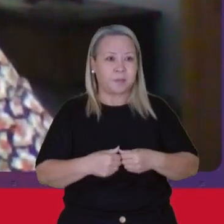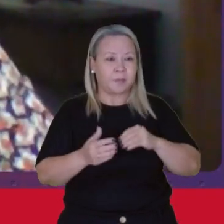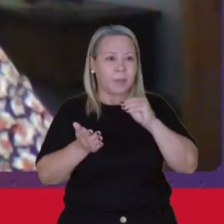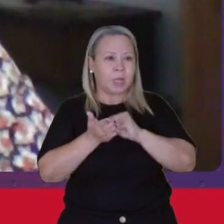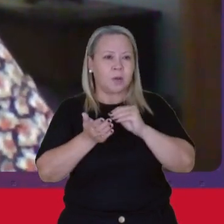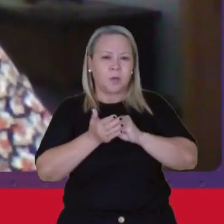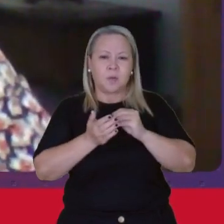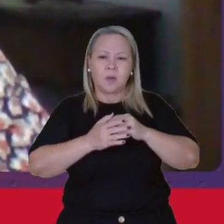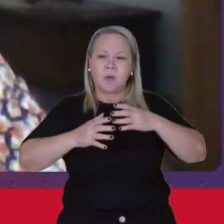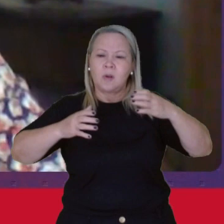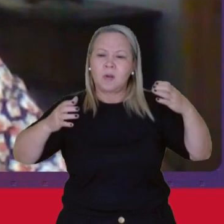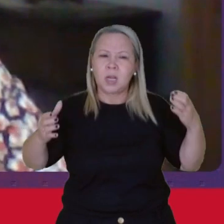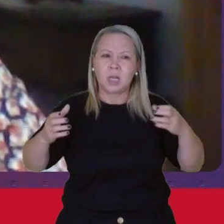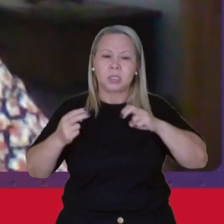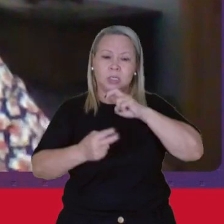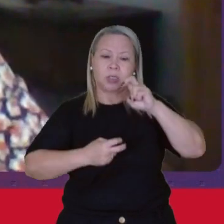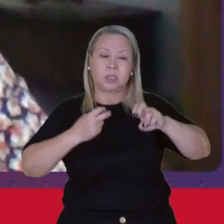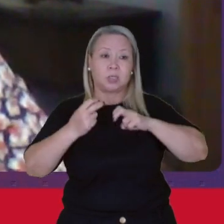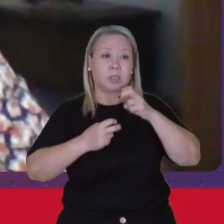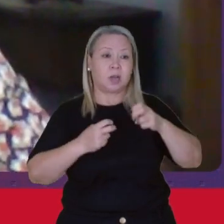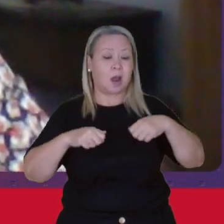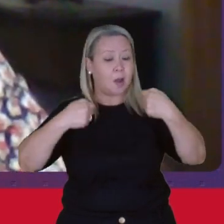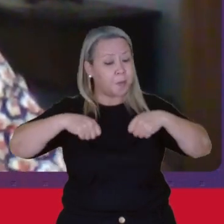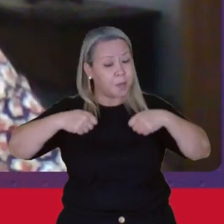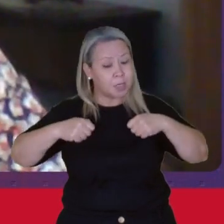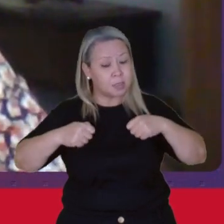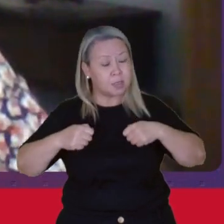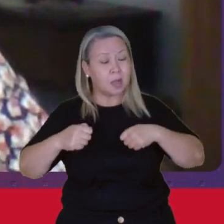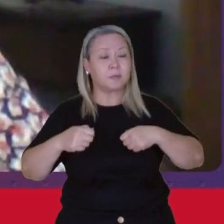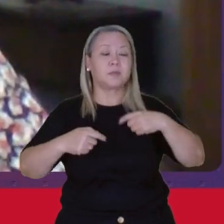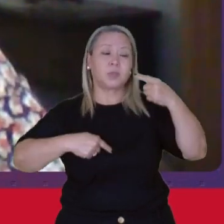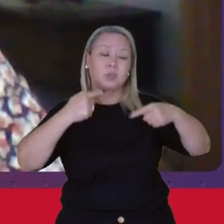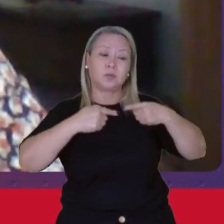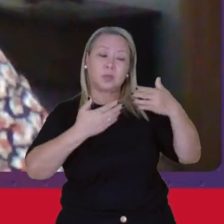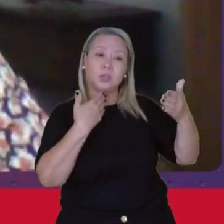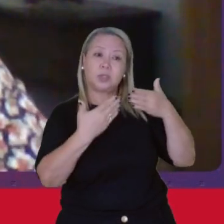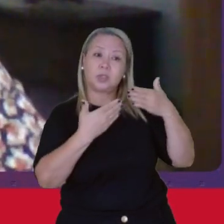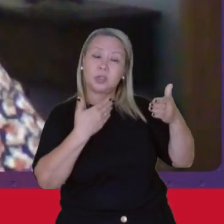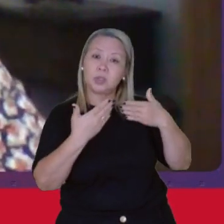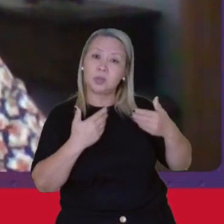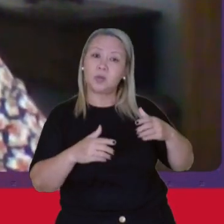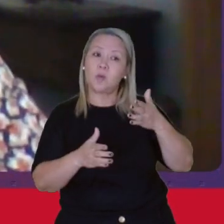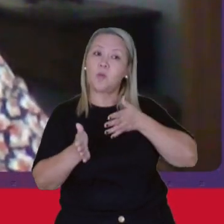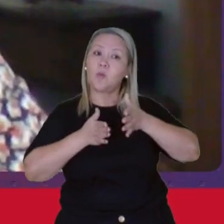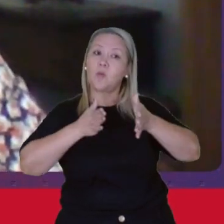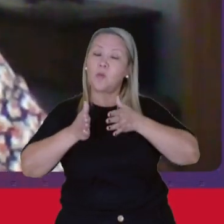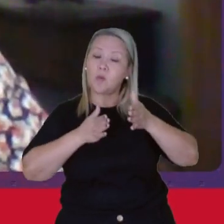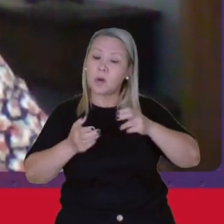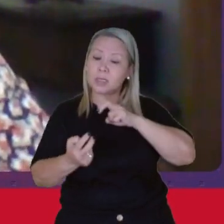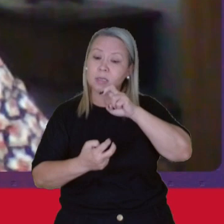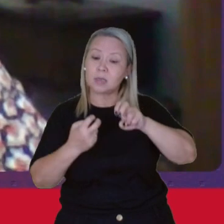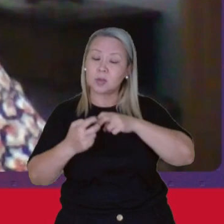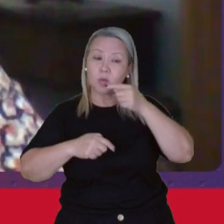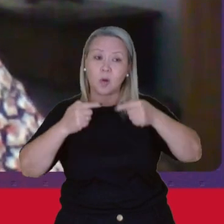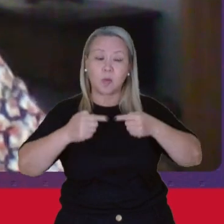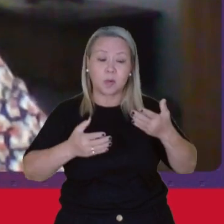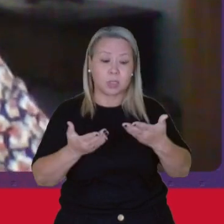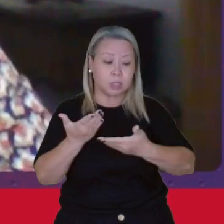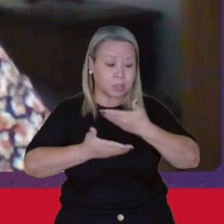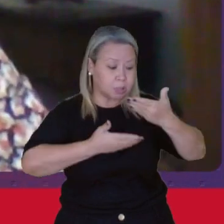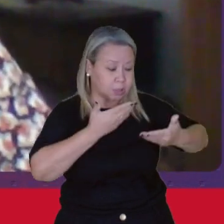Nós precisamos Discutir O acesso A creches Como Inclusive Uma política Integral